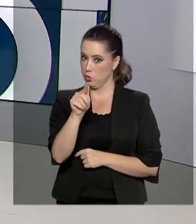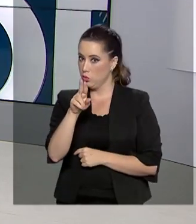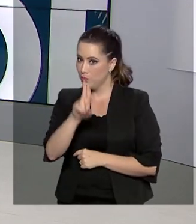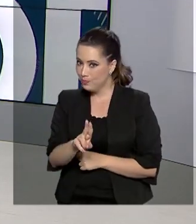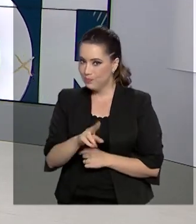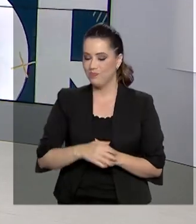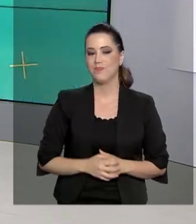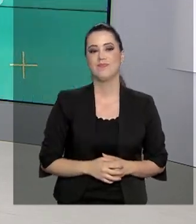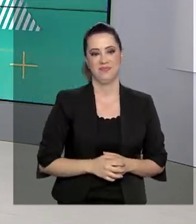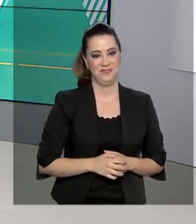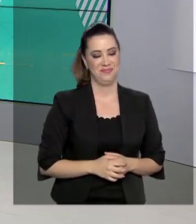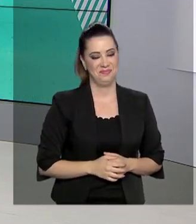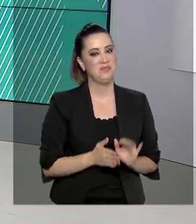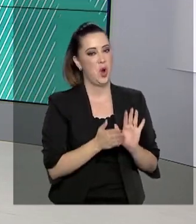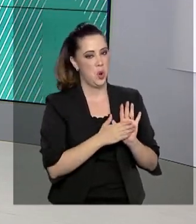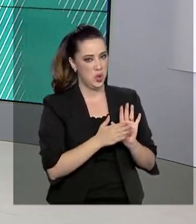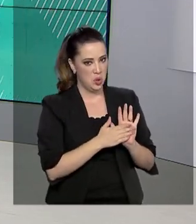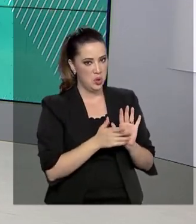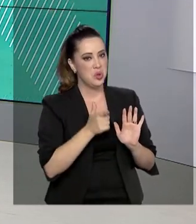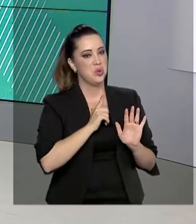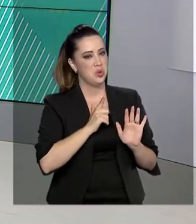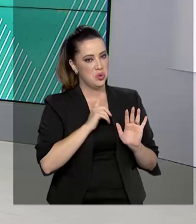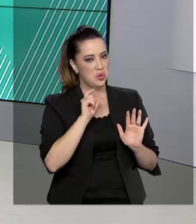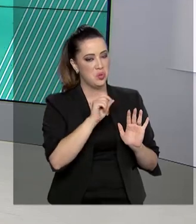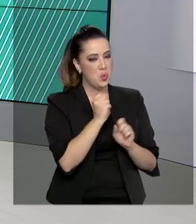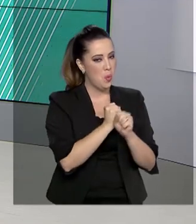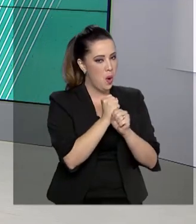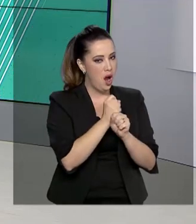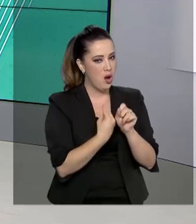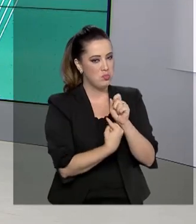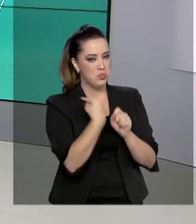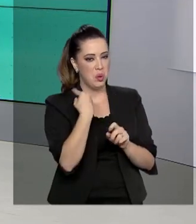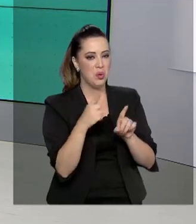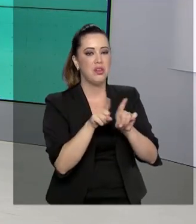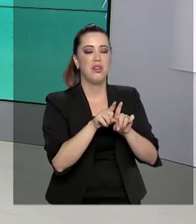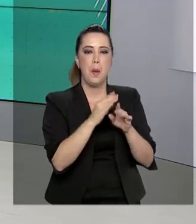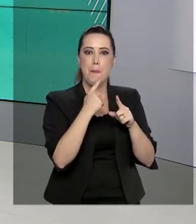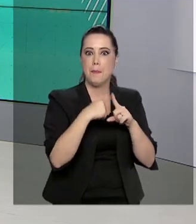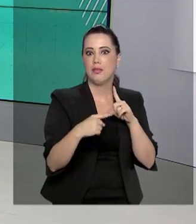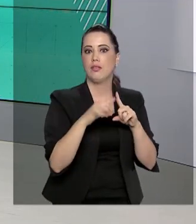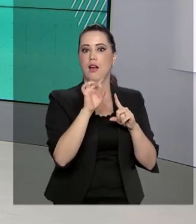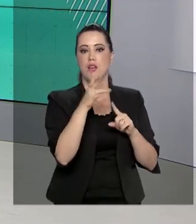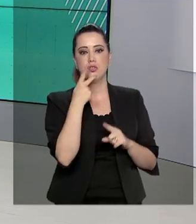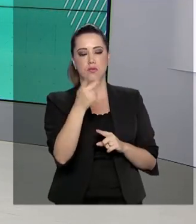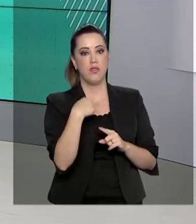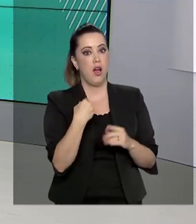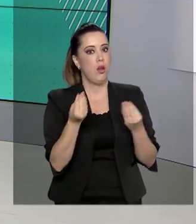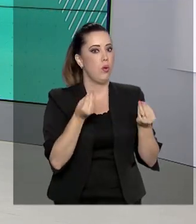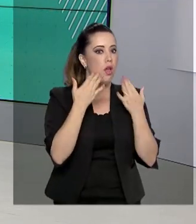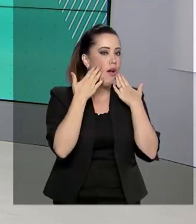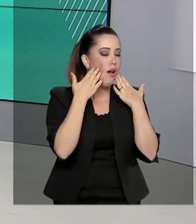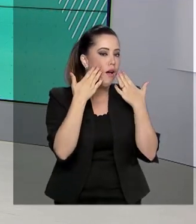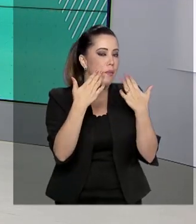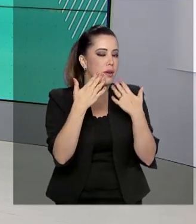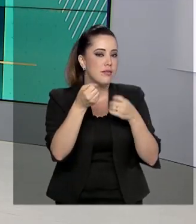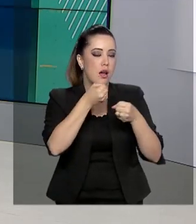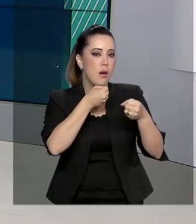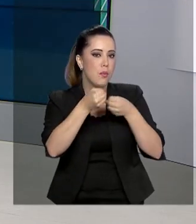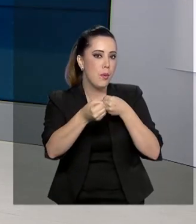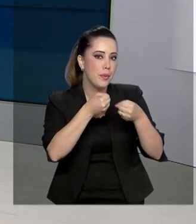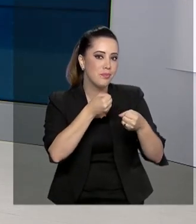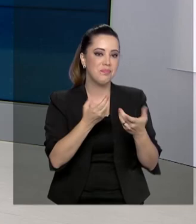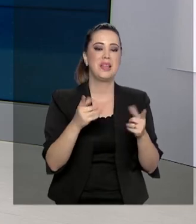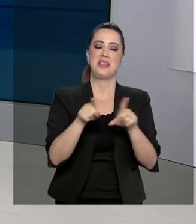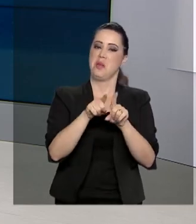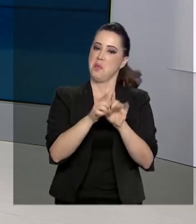Geral da União, a CGU. Entre os elogios recebidos no último ano, quase metade são sobre o nosso conteúdo jornalístico. Também